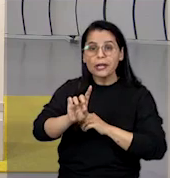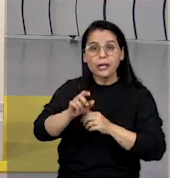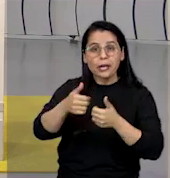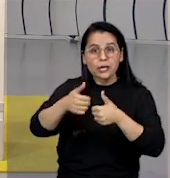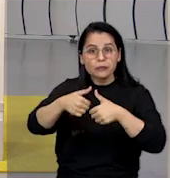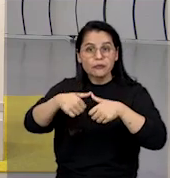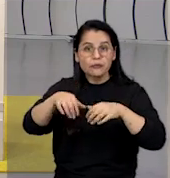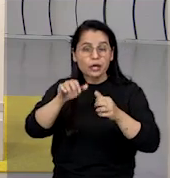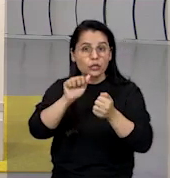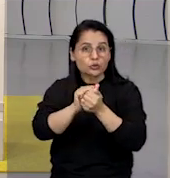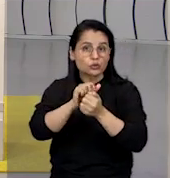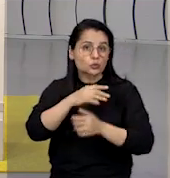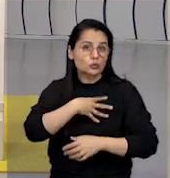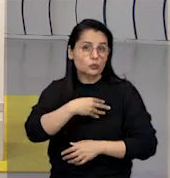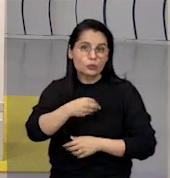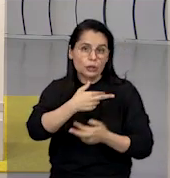vai.